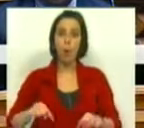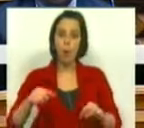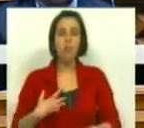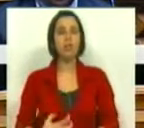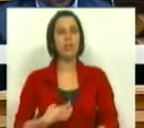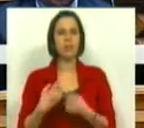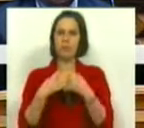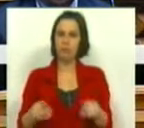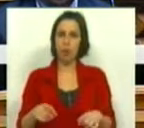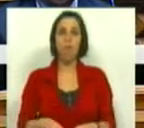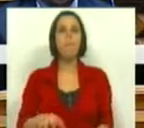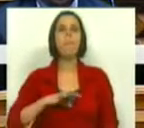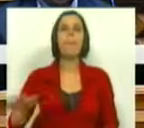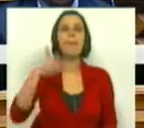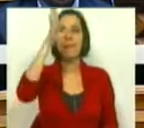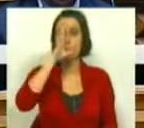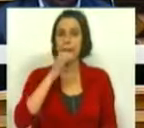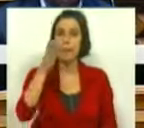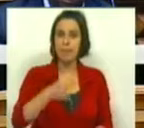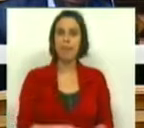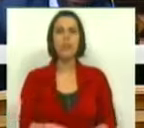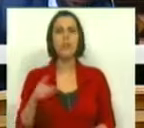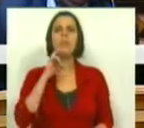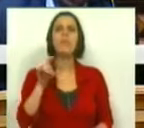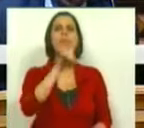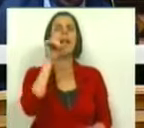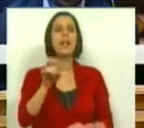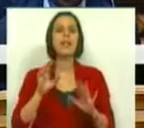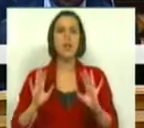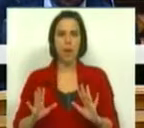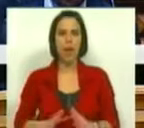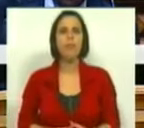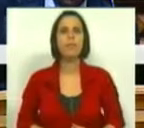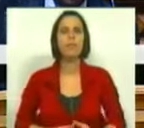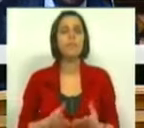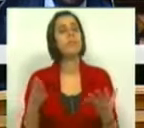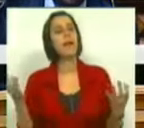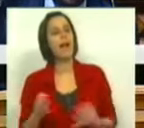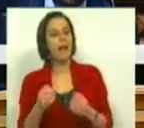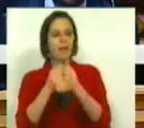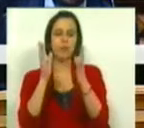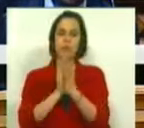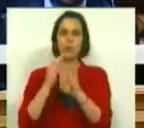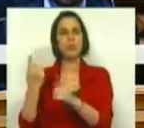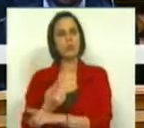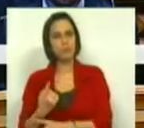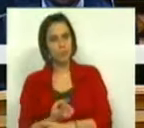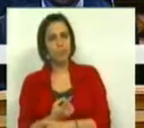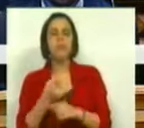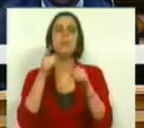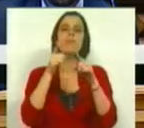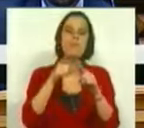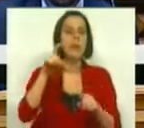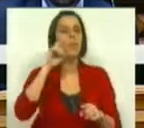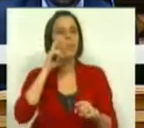hoje atravessa. Senhor Primeiro-Ministro, a questão que lhe queria colocar é a seguinte. Apesar de tudo isto, está